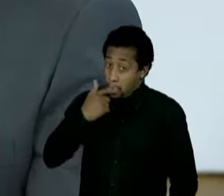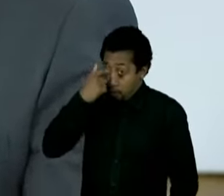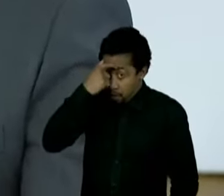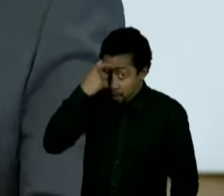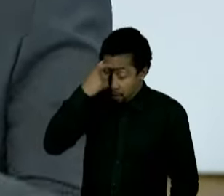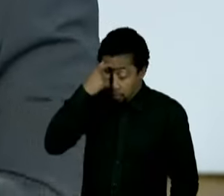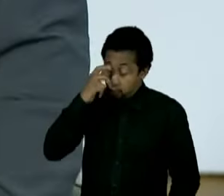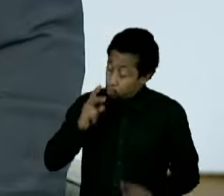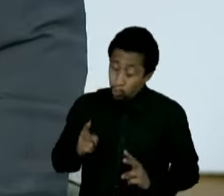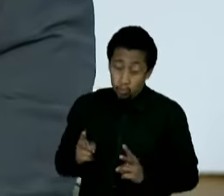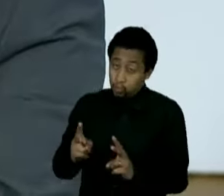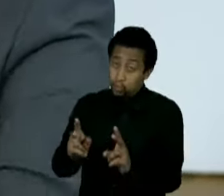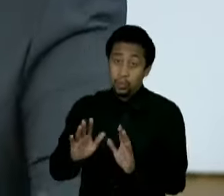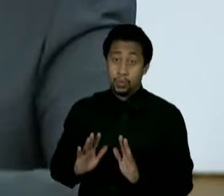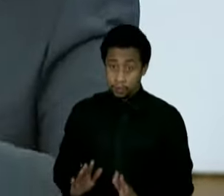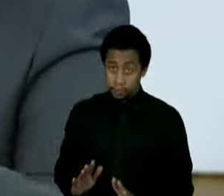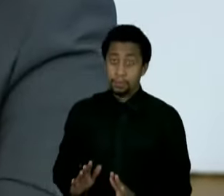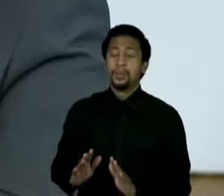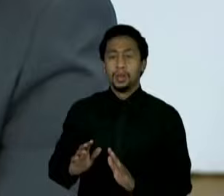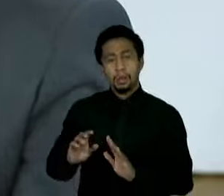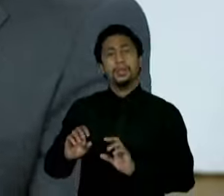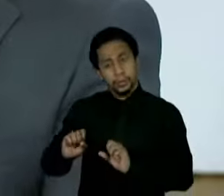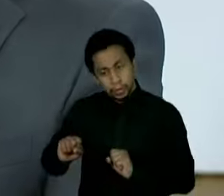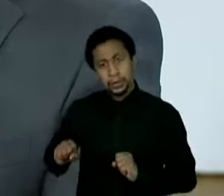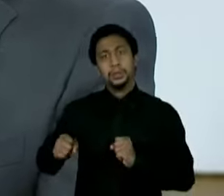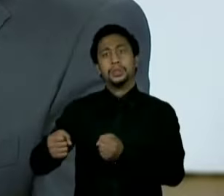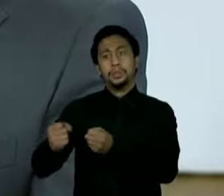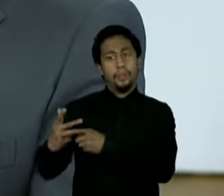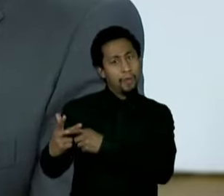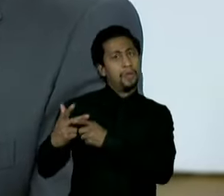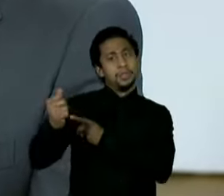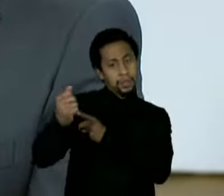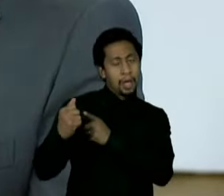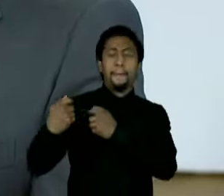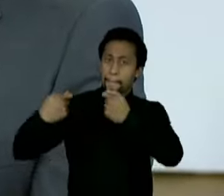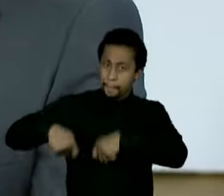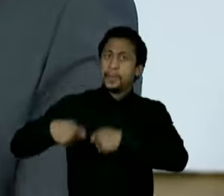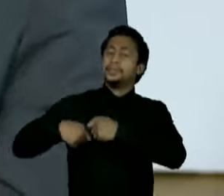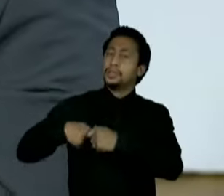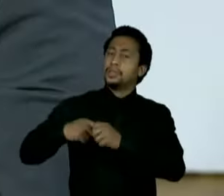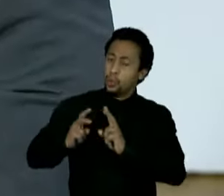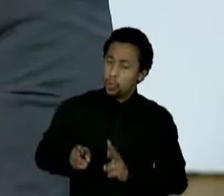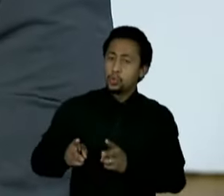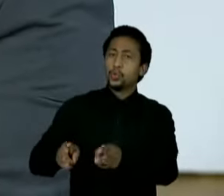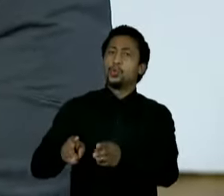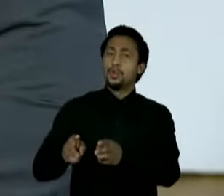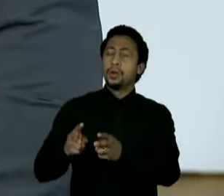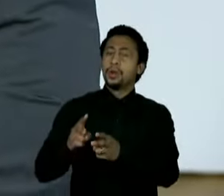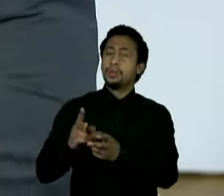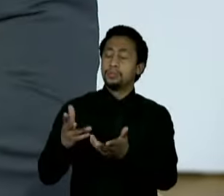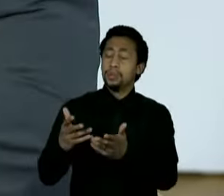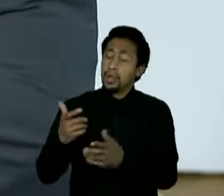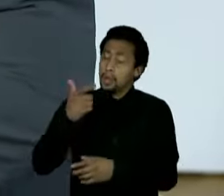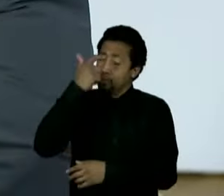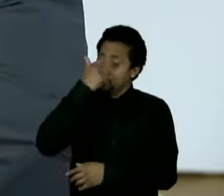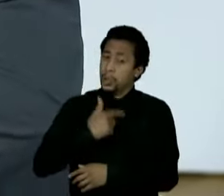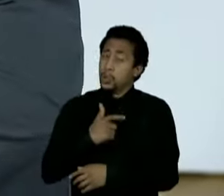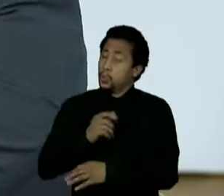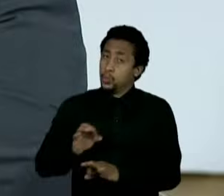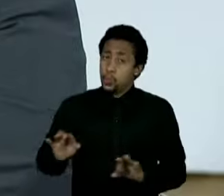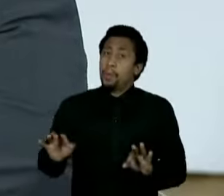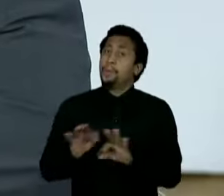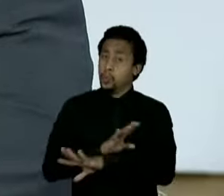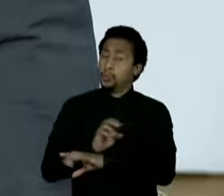mundo todo pela insistência, pela perseverança. O que eu penso é que eu sou a pessoa que tem mais preparo para o exercício dessa